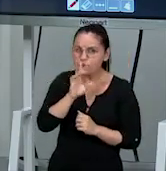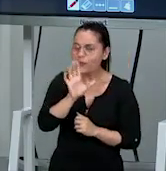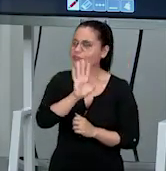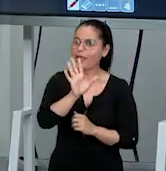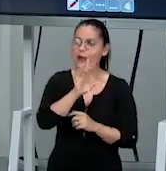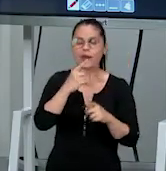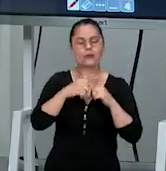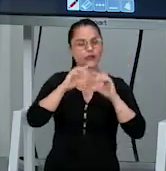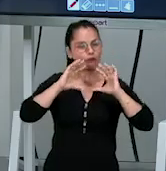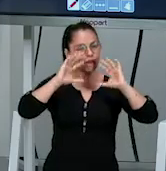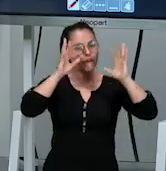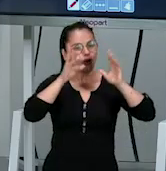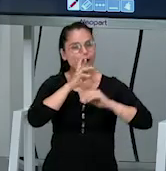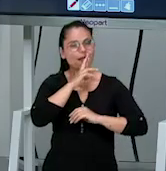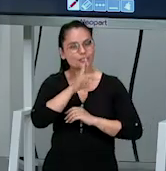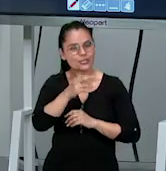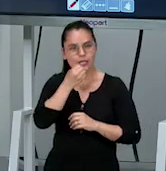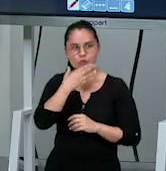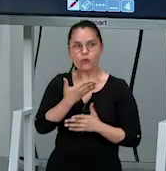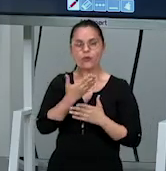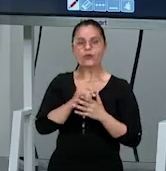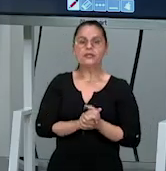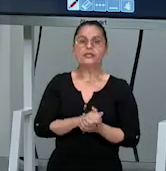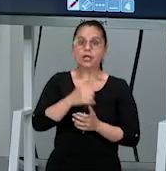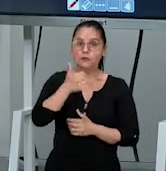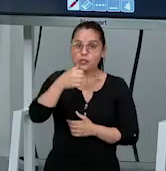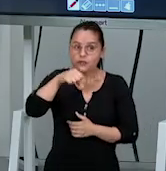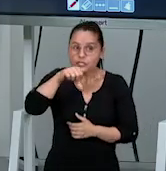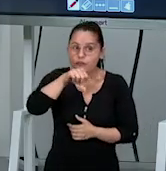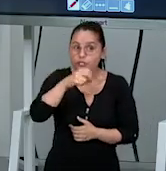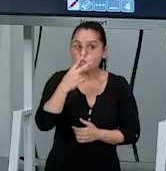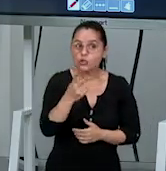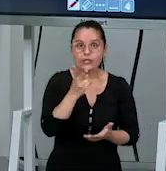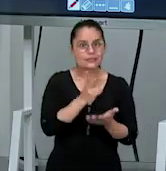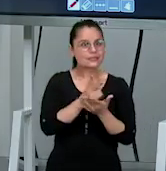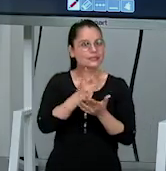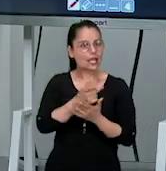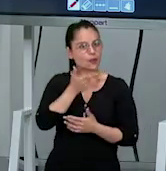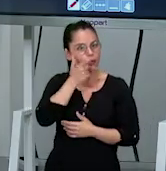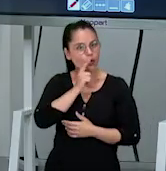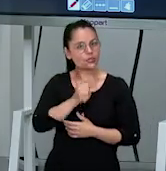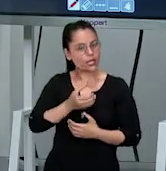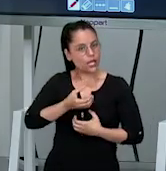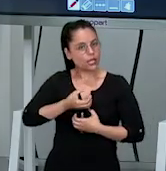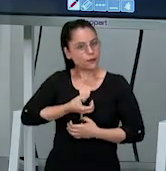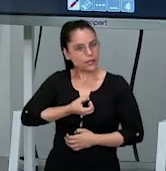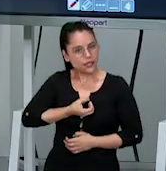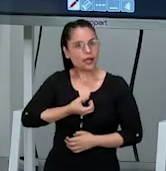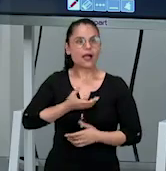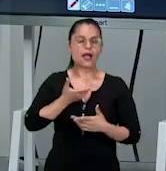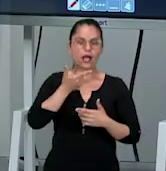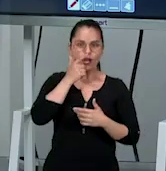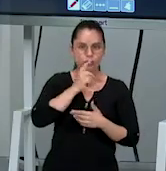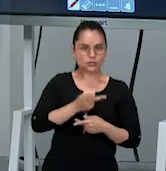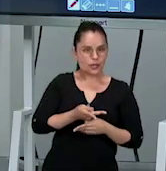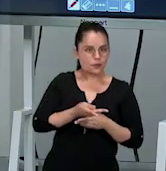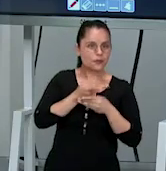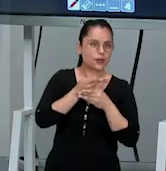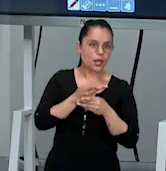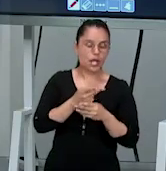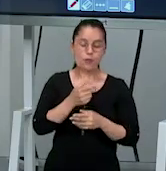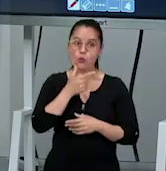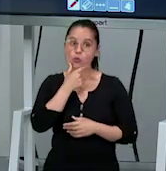porque o nosso vôlei dá resultado. Desde 92, que o Brasil sempre ganha medalha, ou no masculino, ou no feminino, ou nos dois,